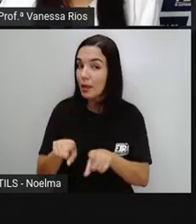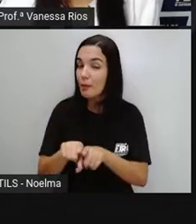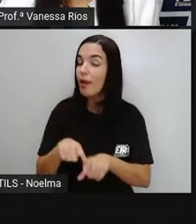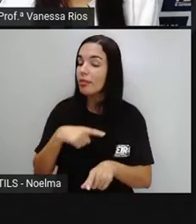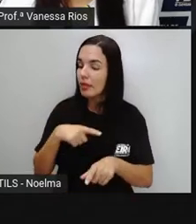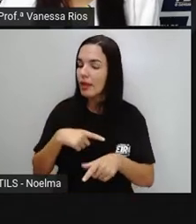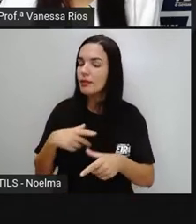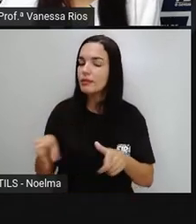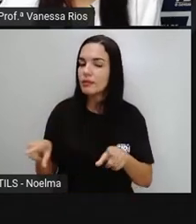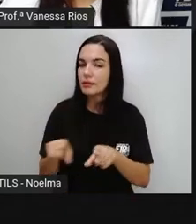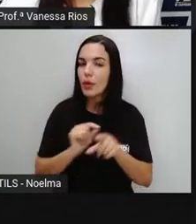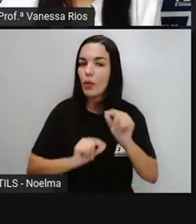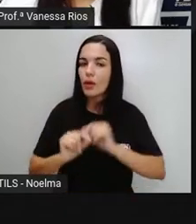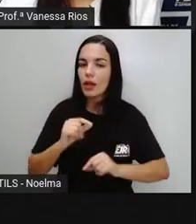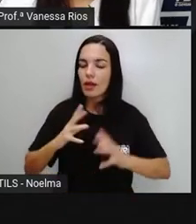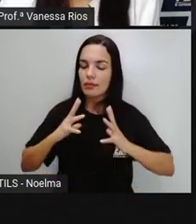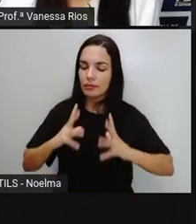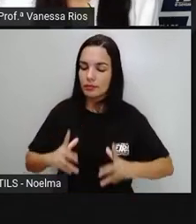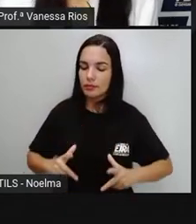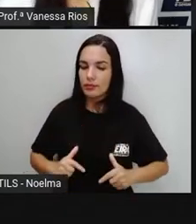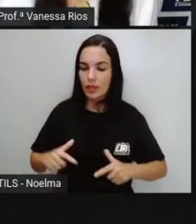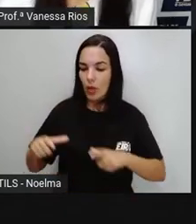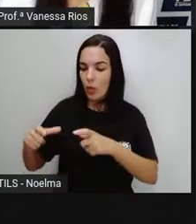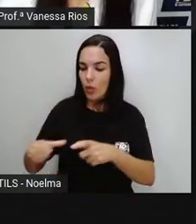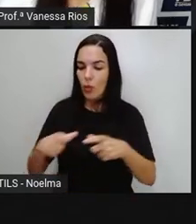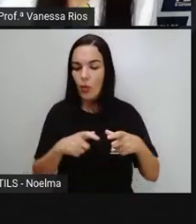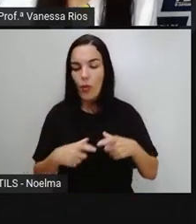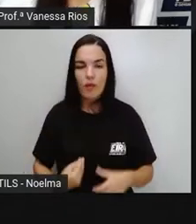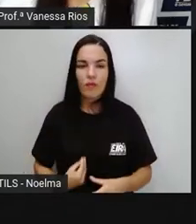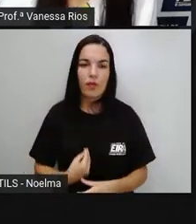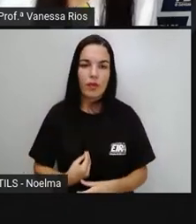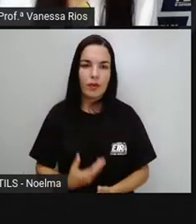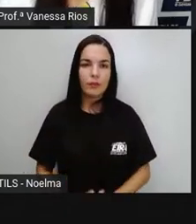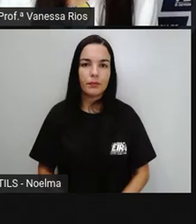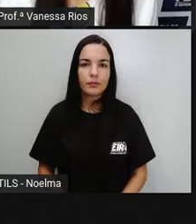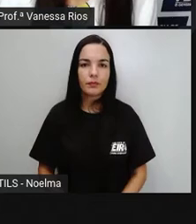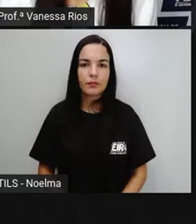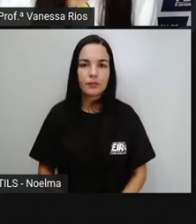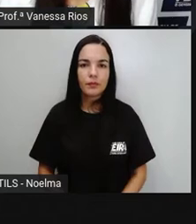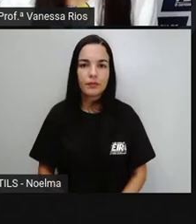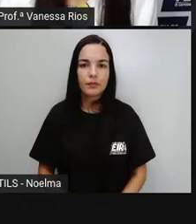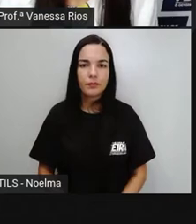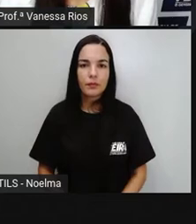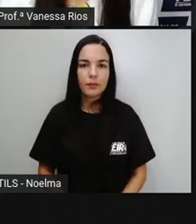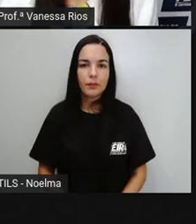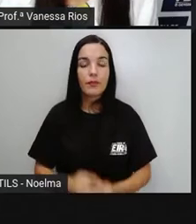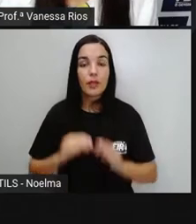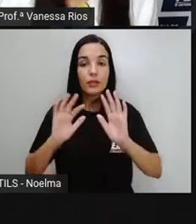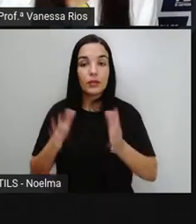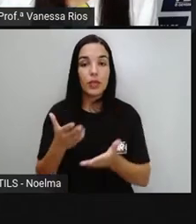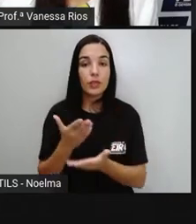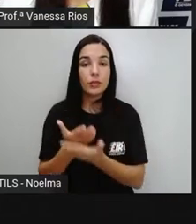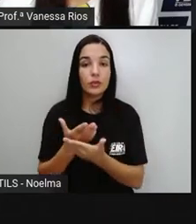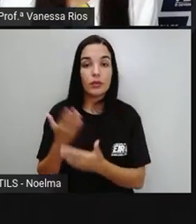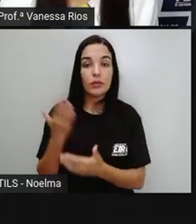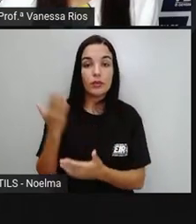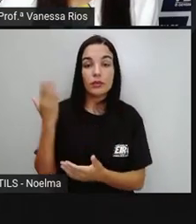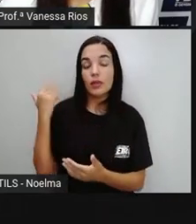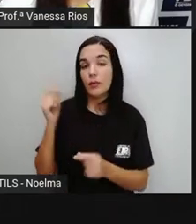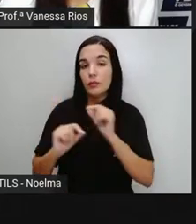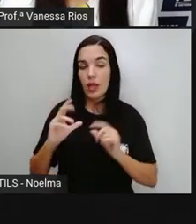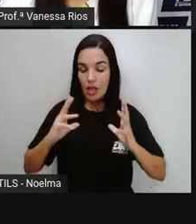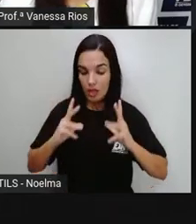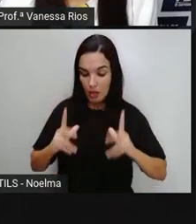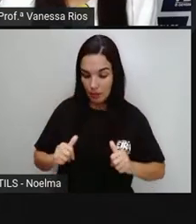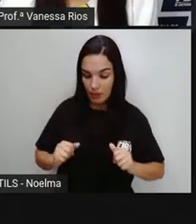ali Exercendo hábitos De higiene E aí a gente Estudou Que a higiene Ela pode ser